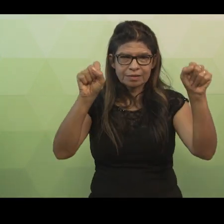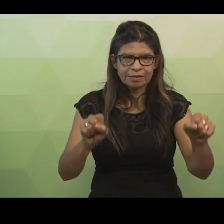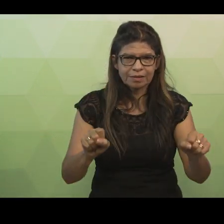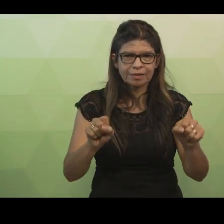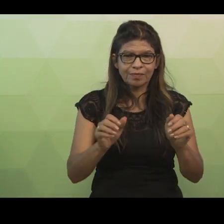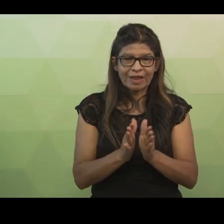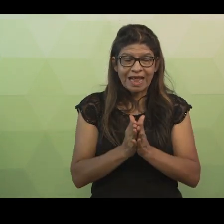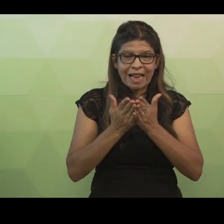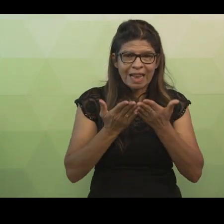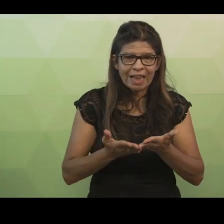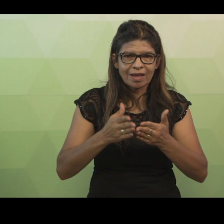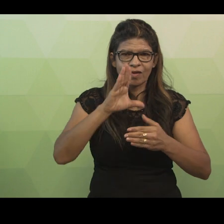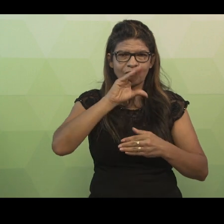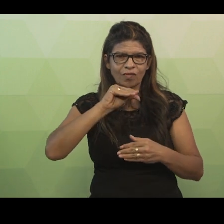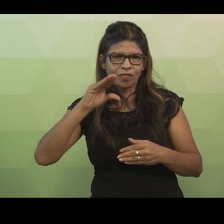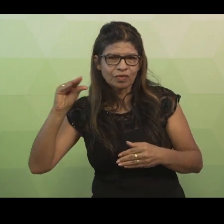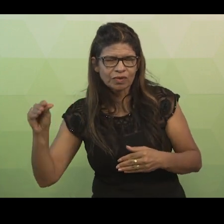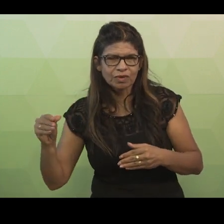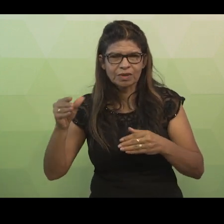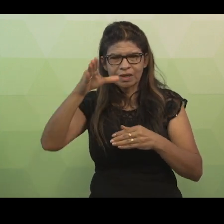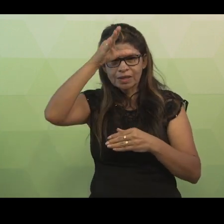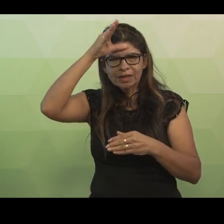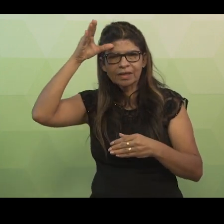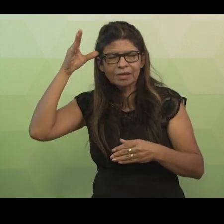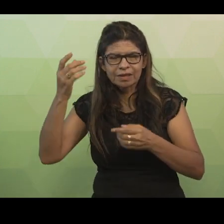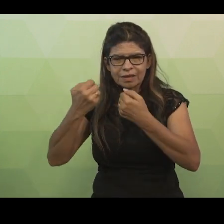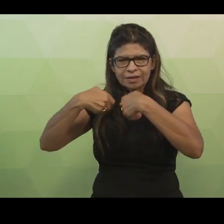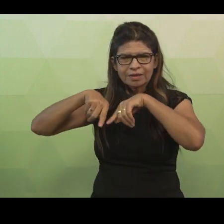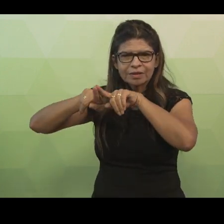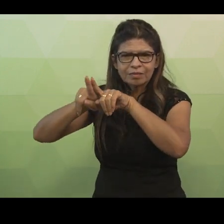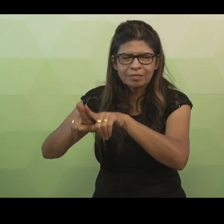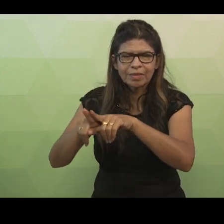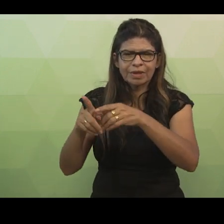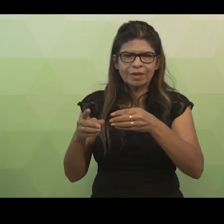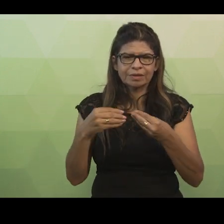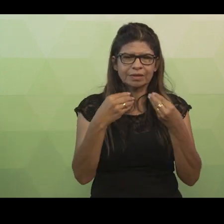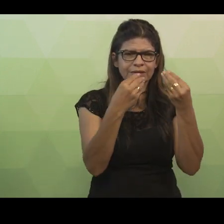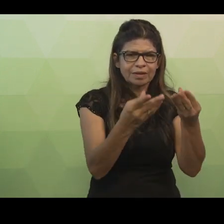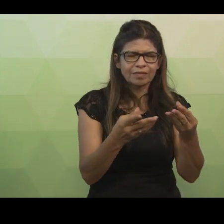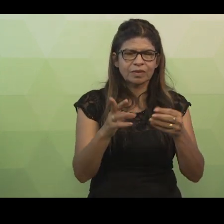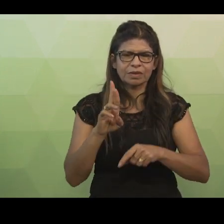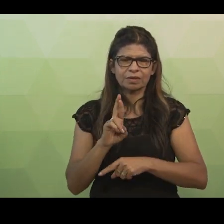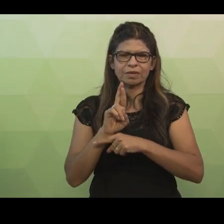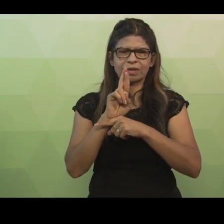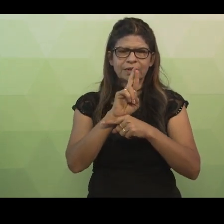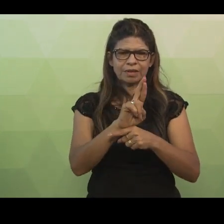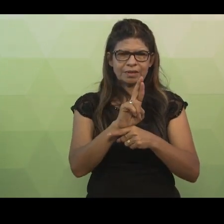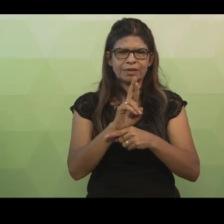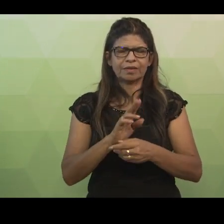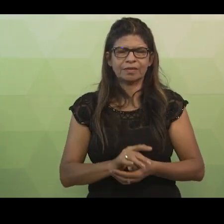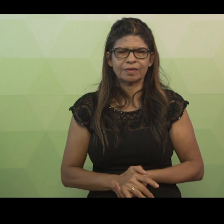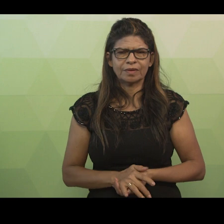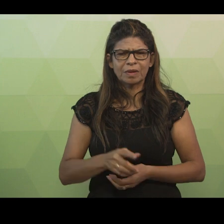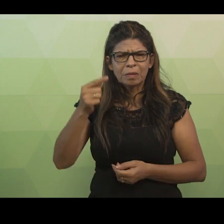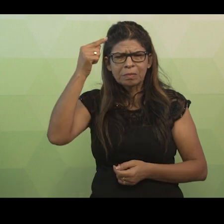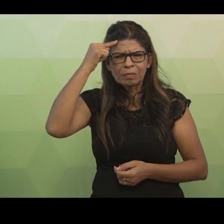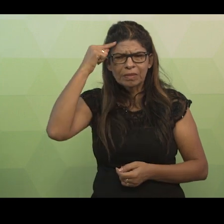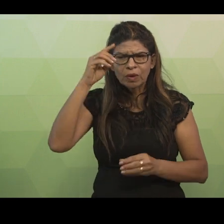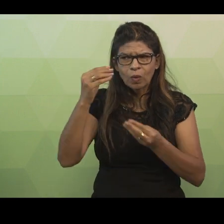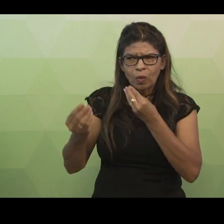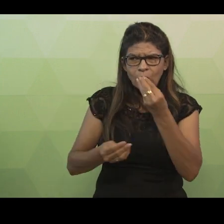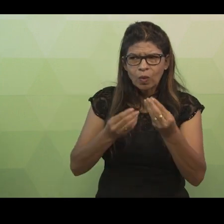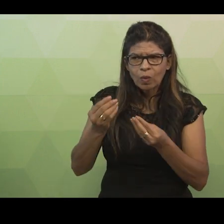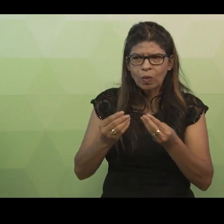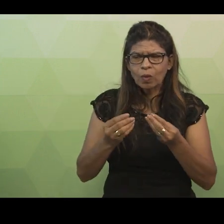funcionário, cliente, empréstimo, devolução e reserva. Agora, vamos pensar nas operações que